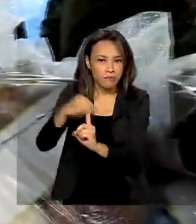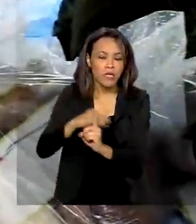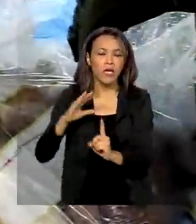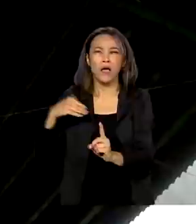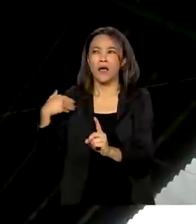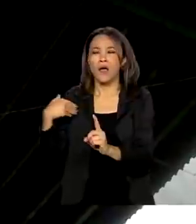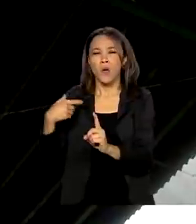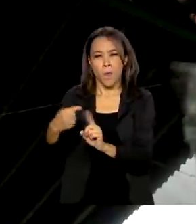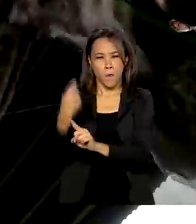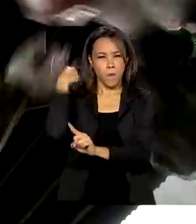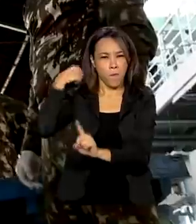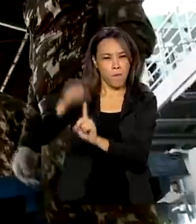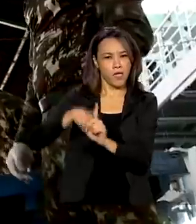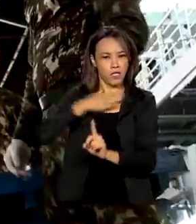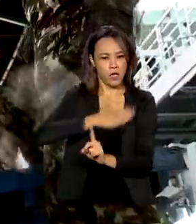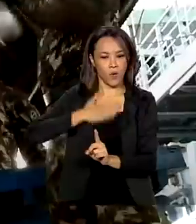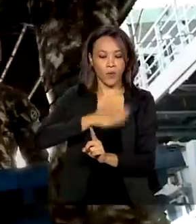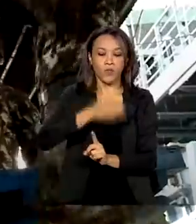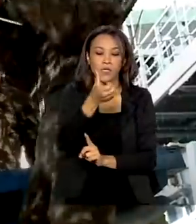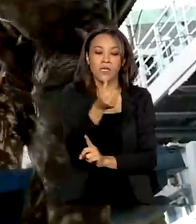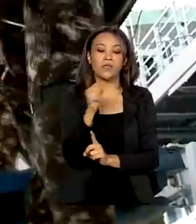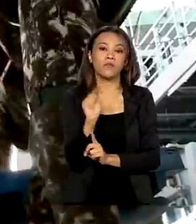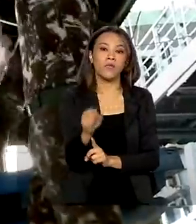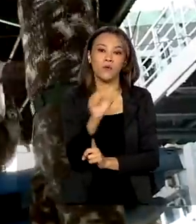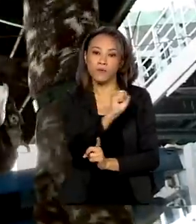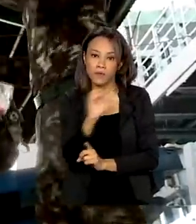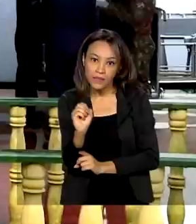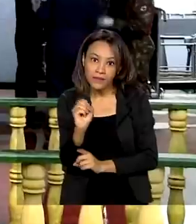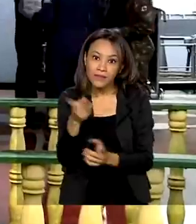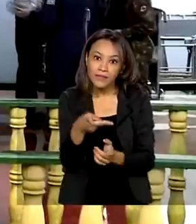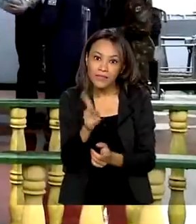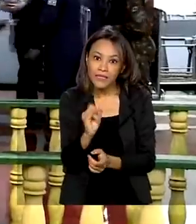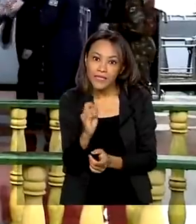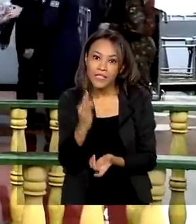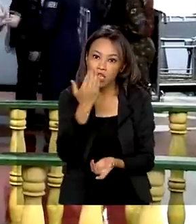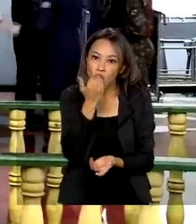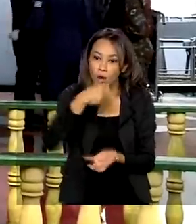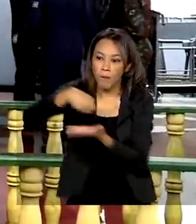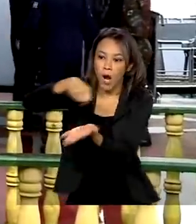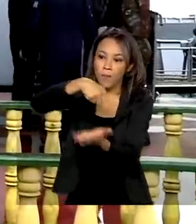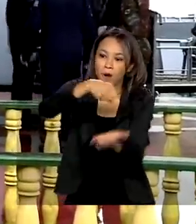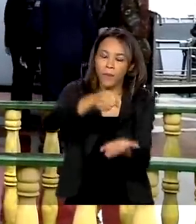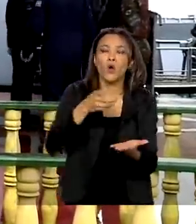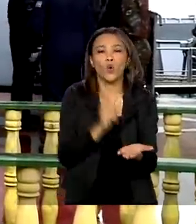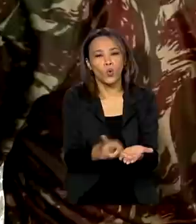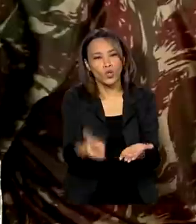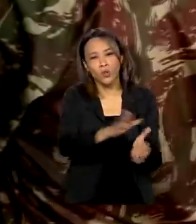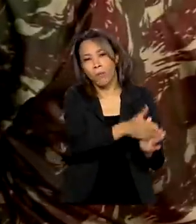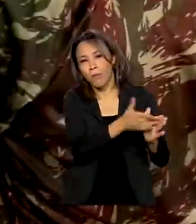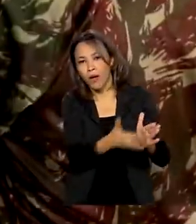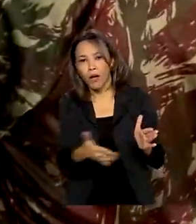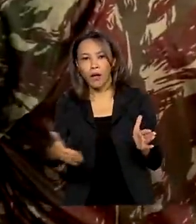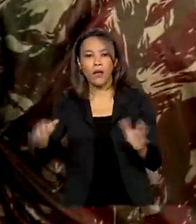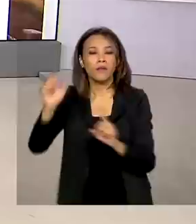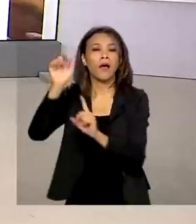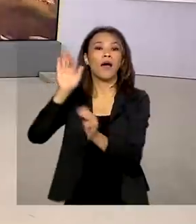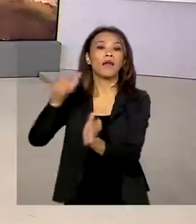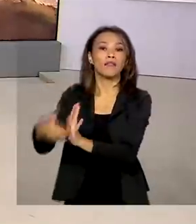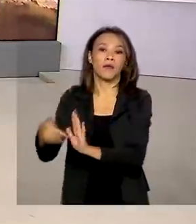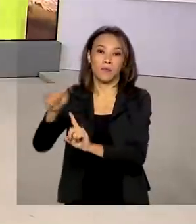mês de agosto foram mais de 6.800 kits alimentação. As doações seguem programadas até maio do ano que vem.